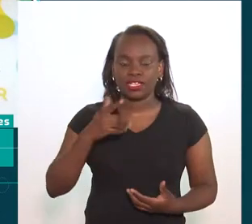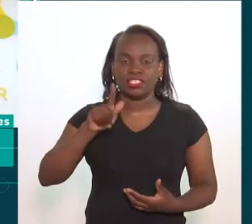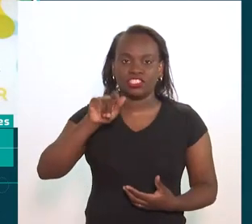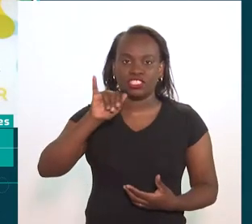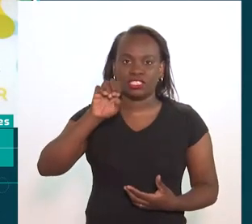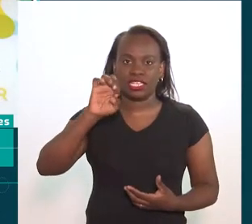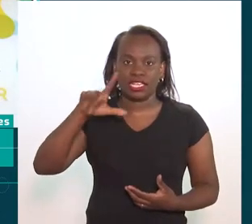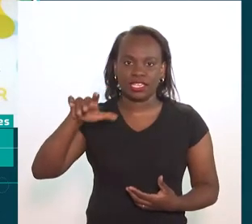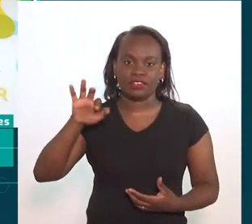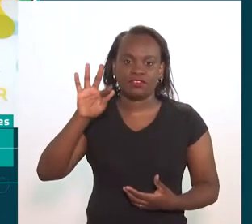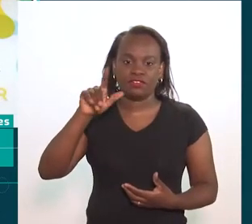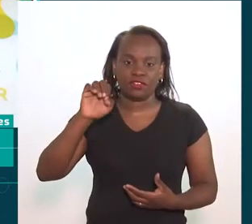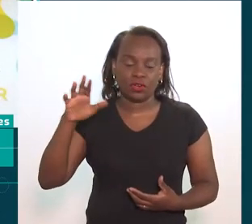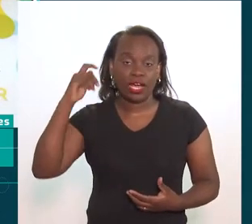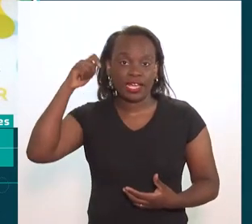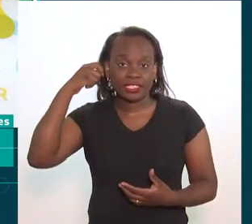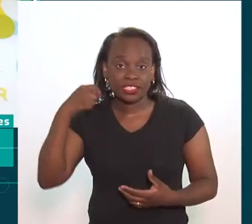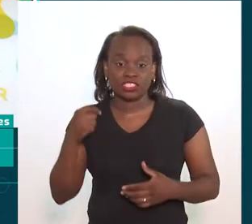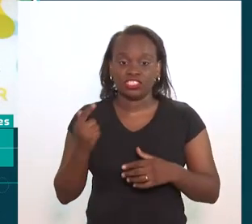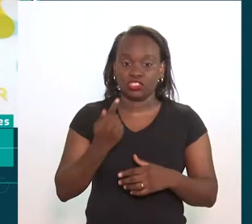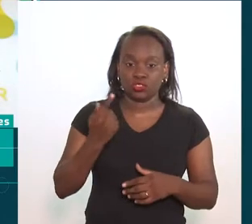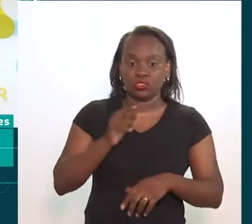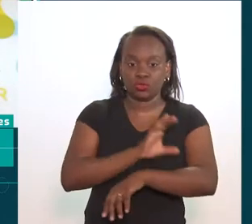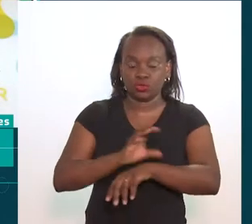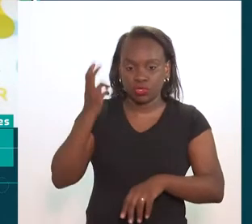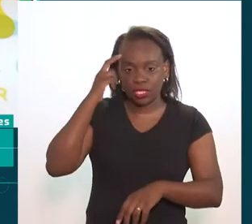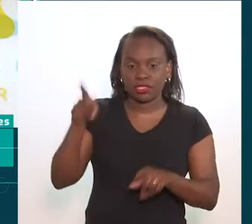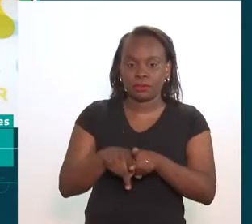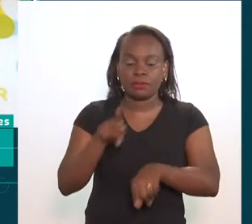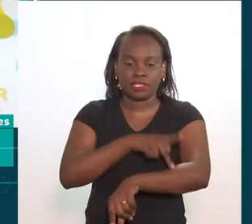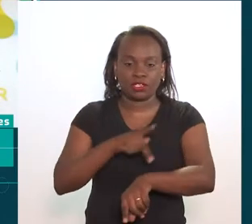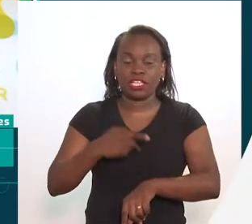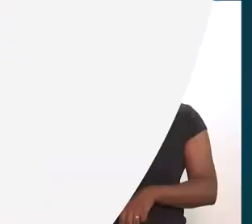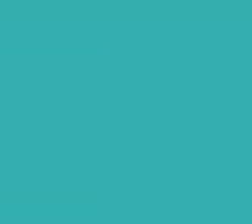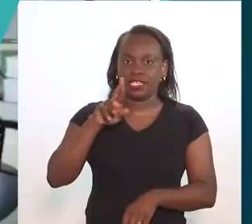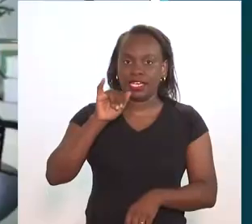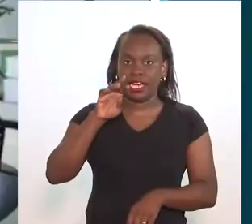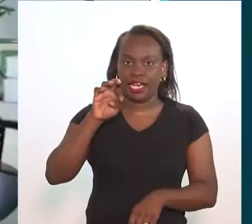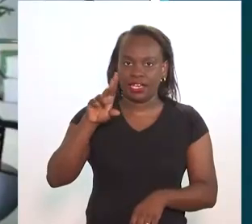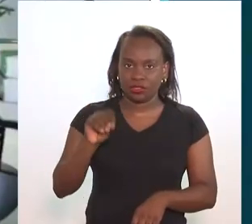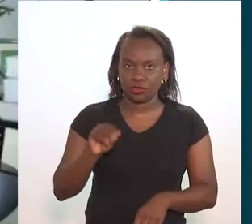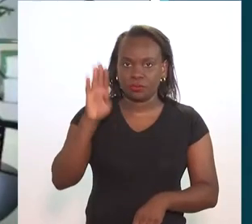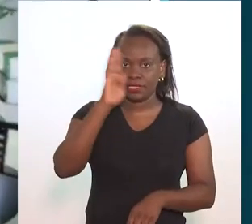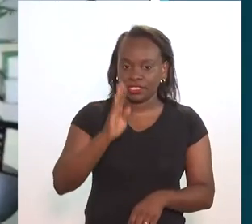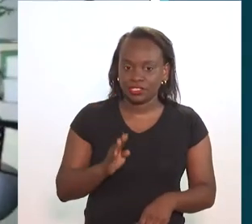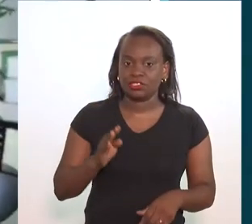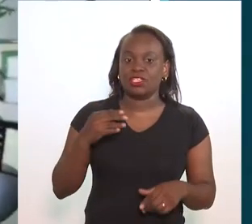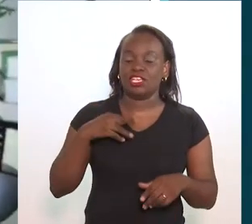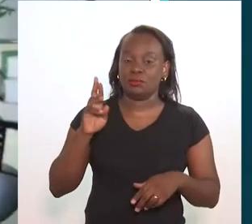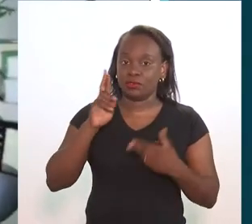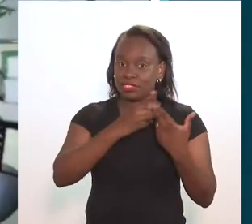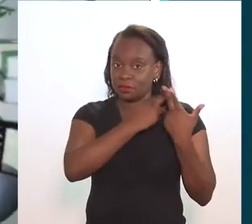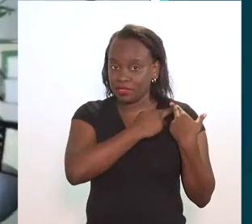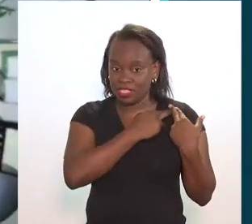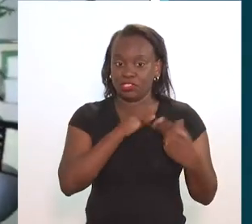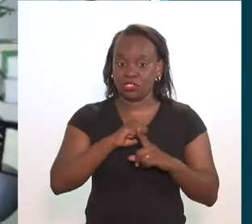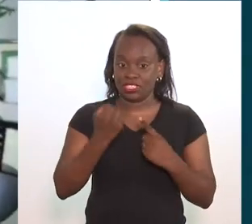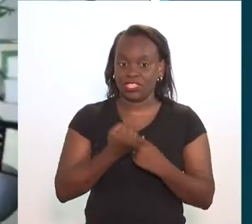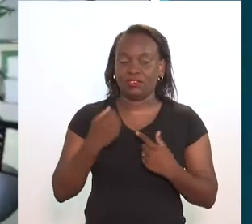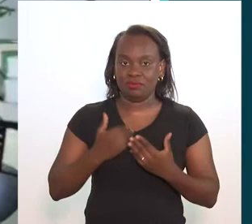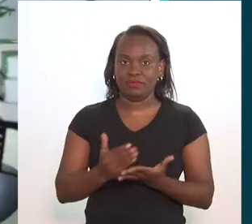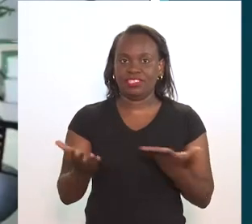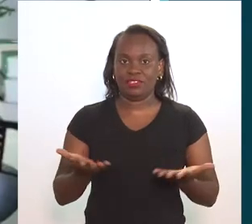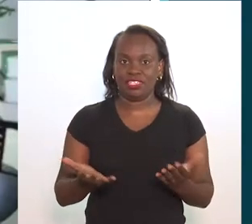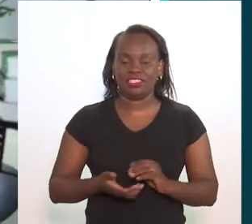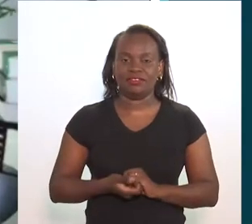poeta. Gisele Flor, atriz, gestora cultural e pedagoga. Eu sou o Ricardo do Brasil e o Responsabilidade